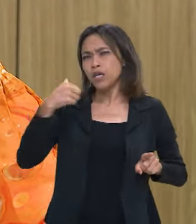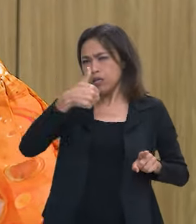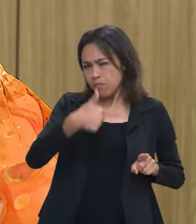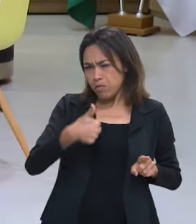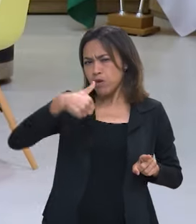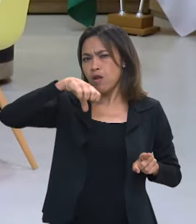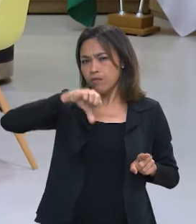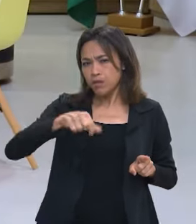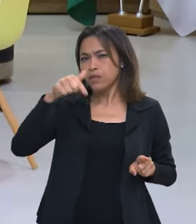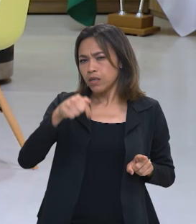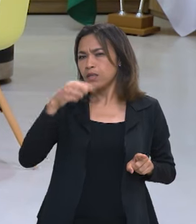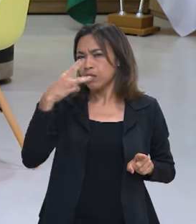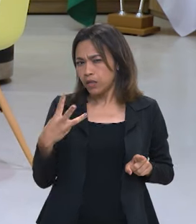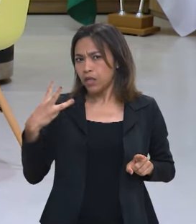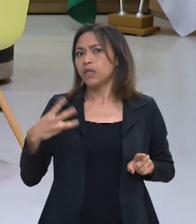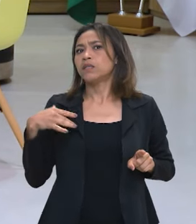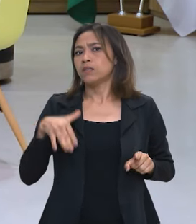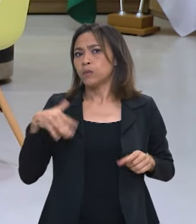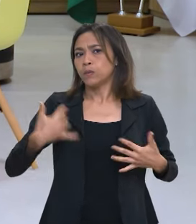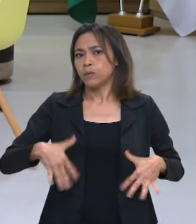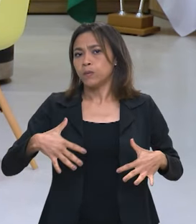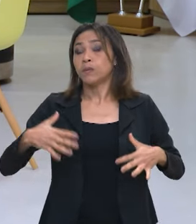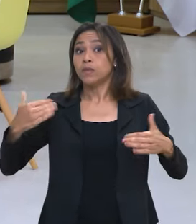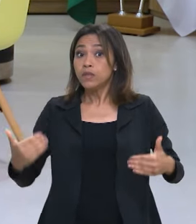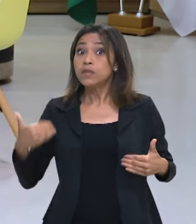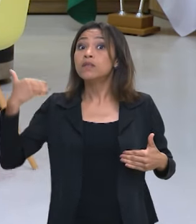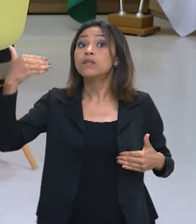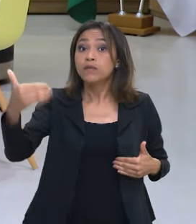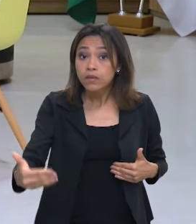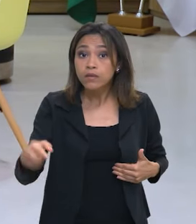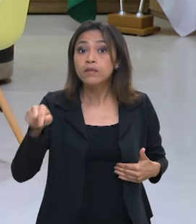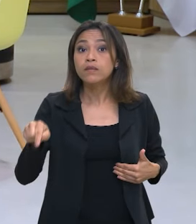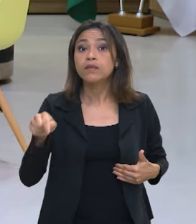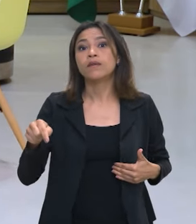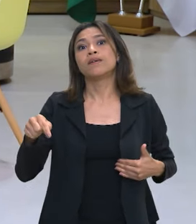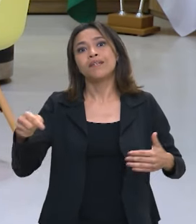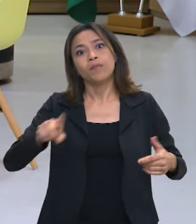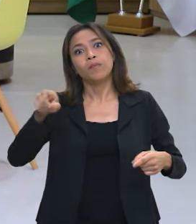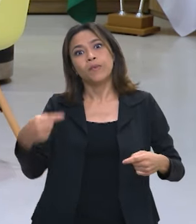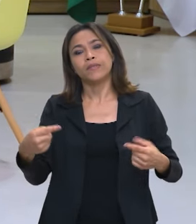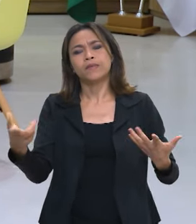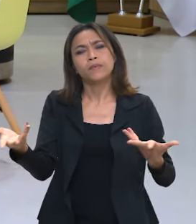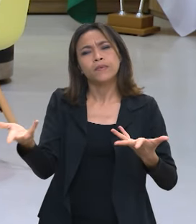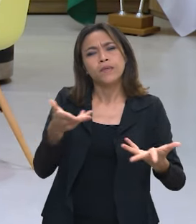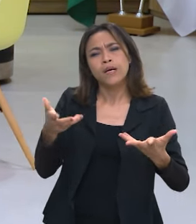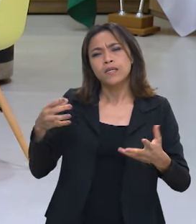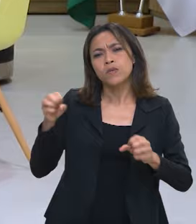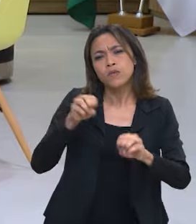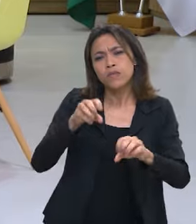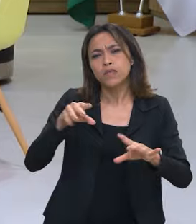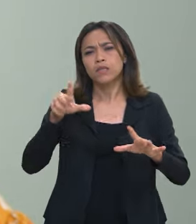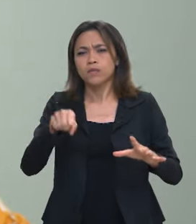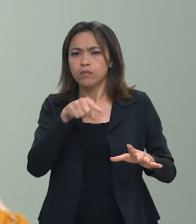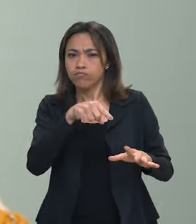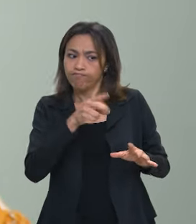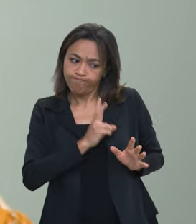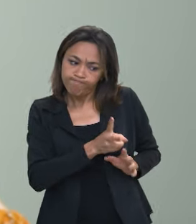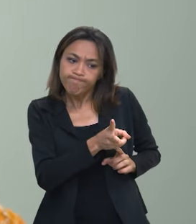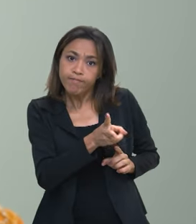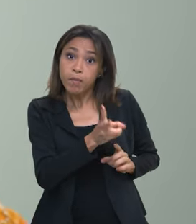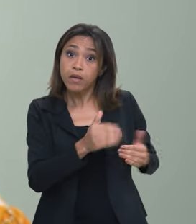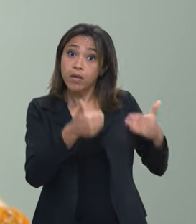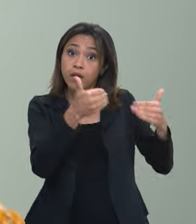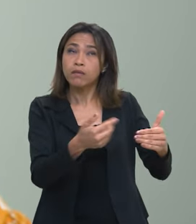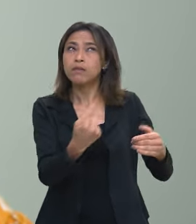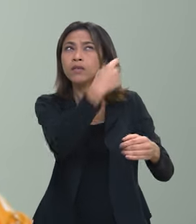esse é o marco para os 70 anos, e antes era associado à educação, com o predomínio da pasta